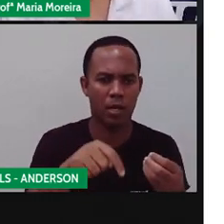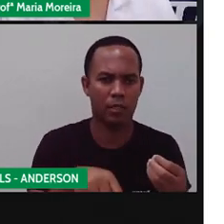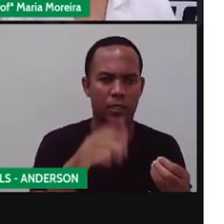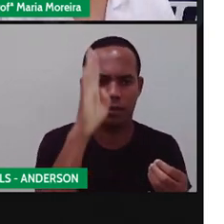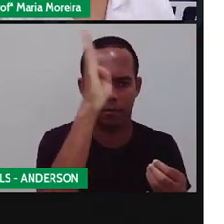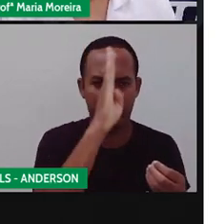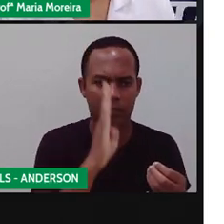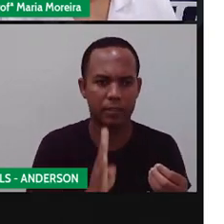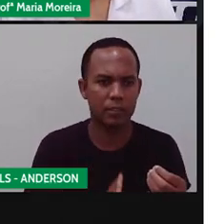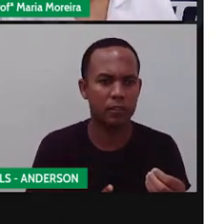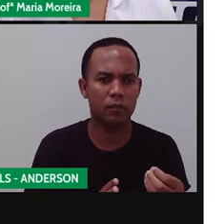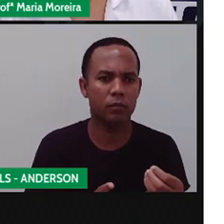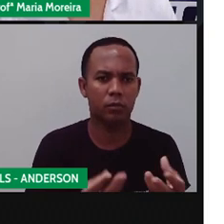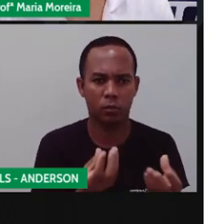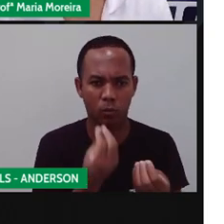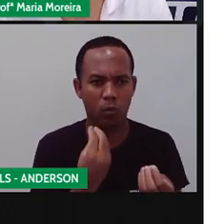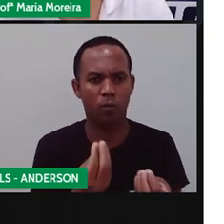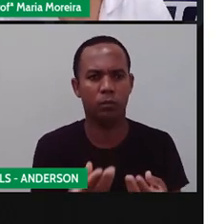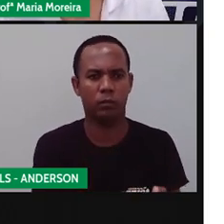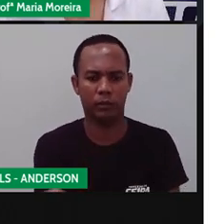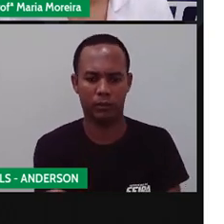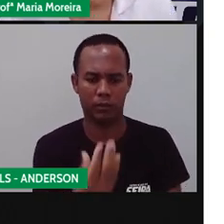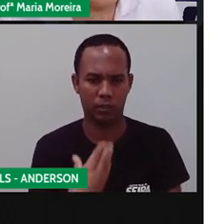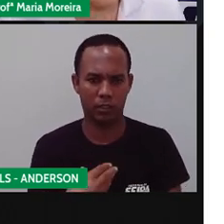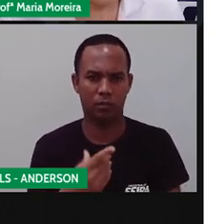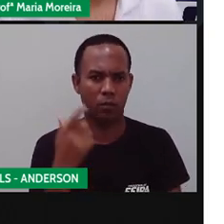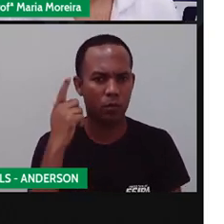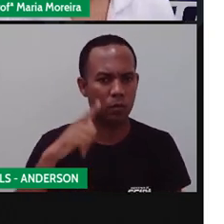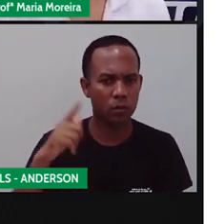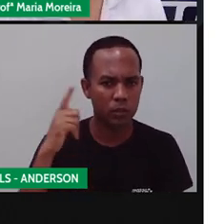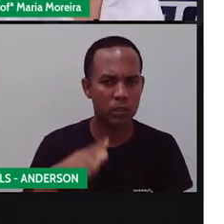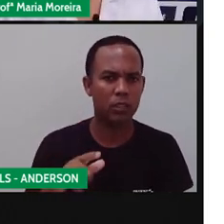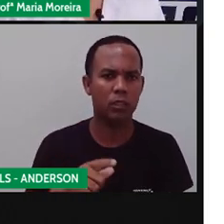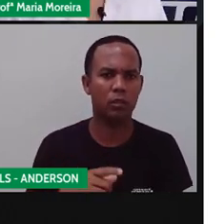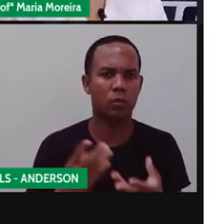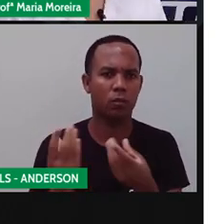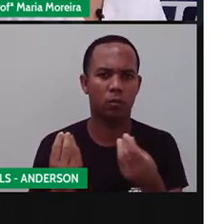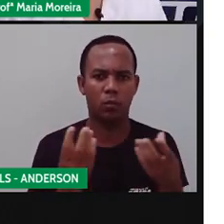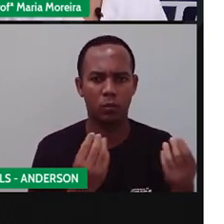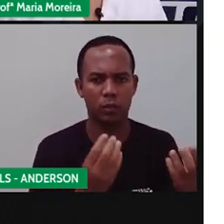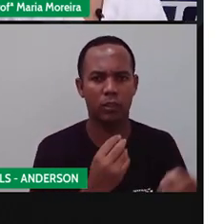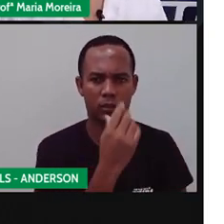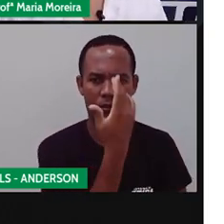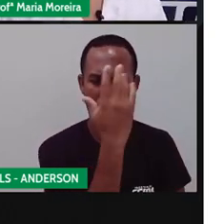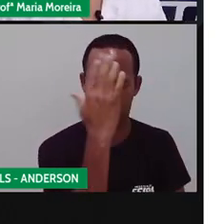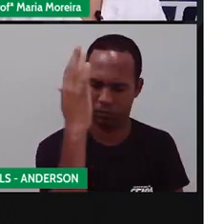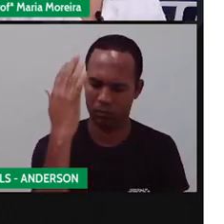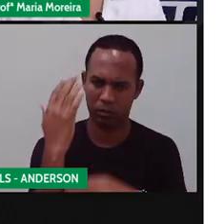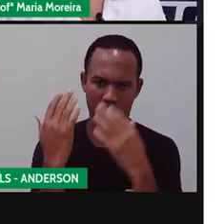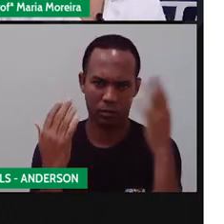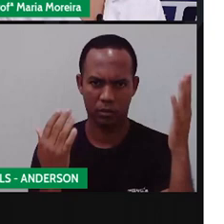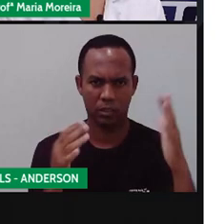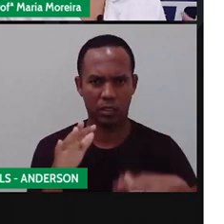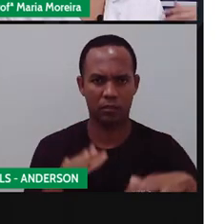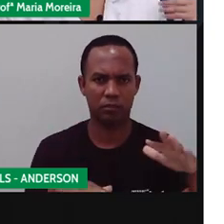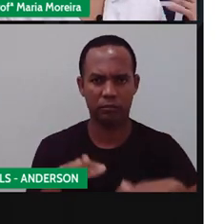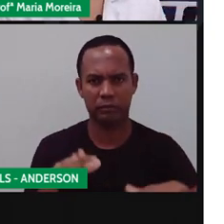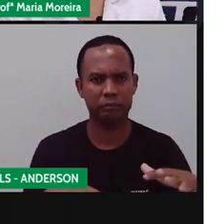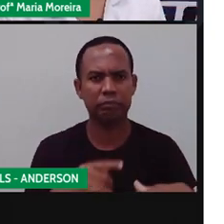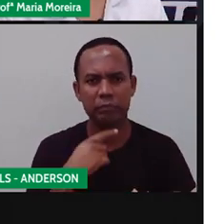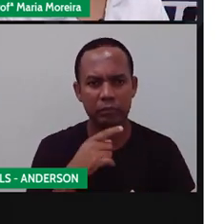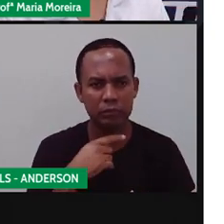Eles trouxeram pra cá e elas conseguiram se adaptar. Tantas outras já não se adaptaram assim com